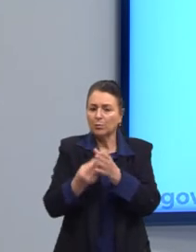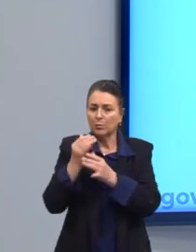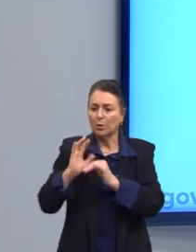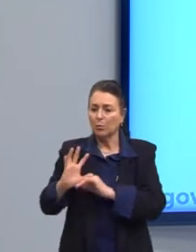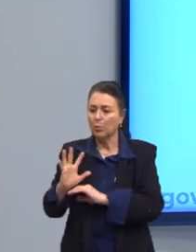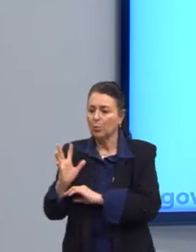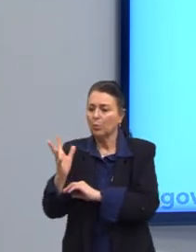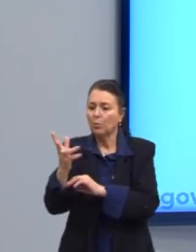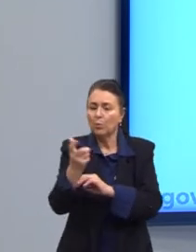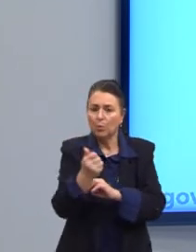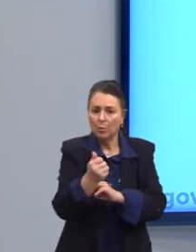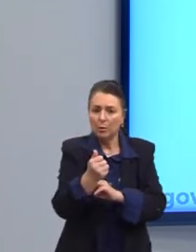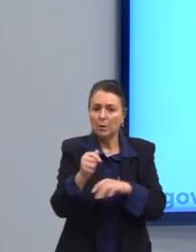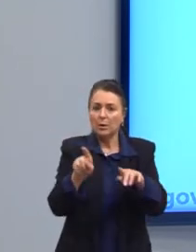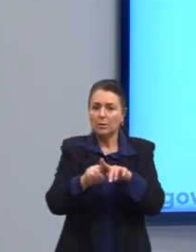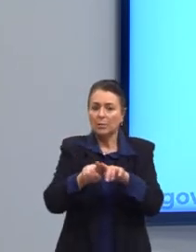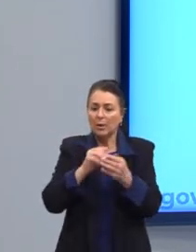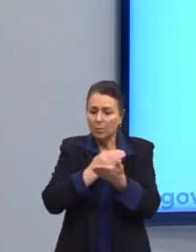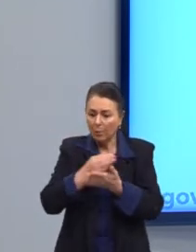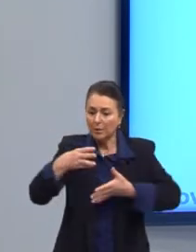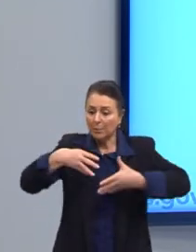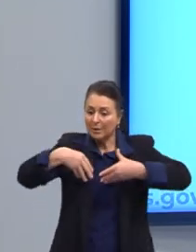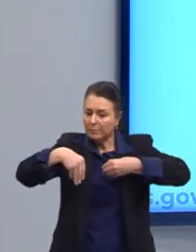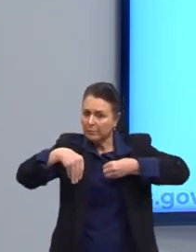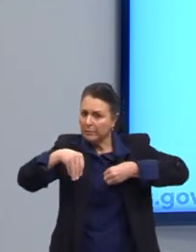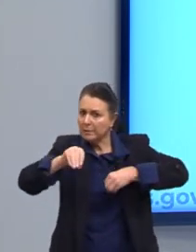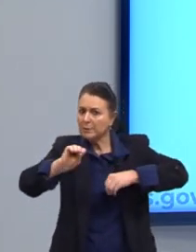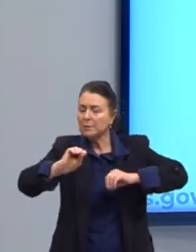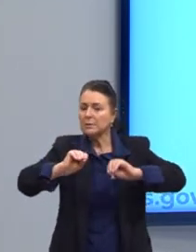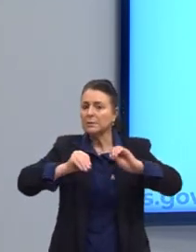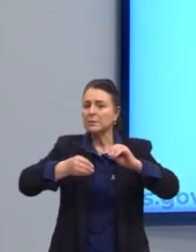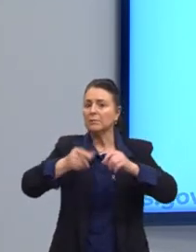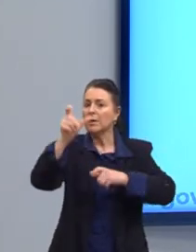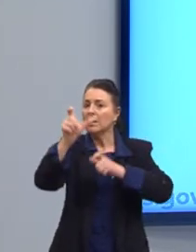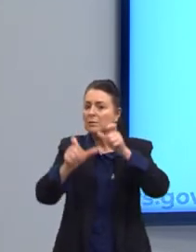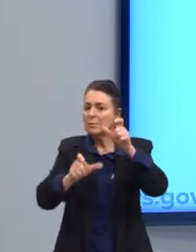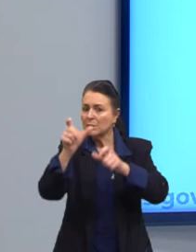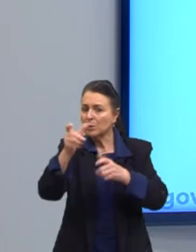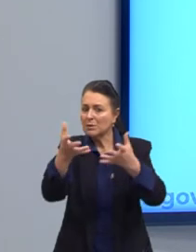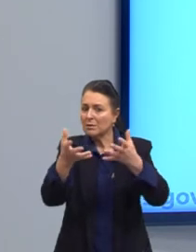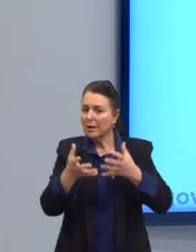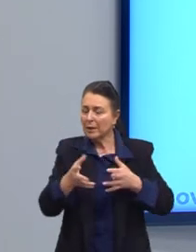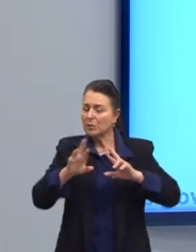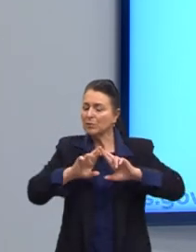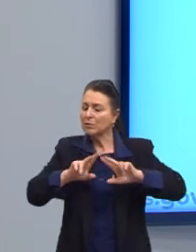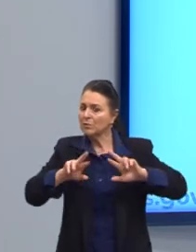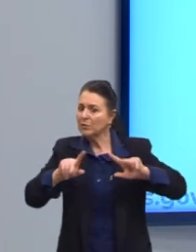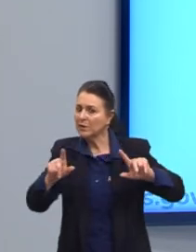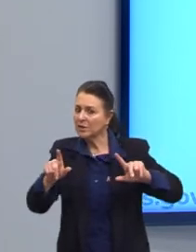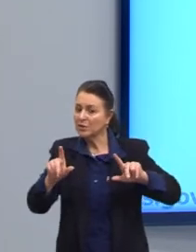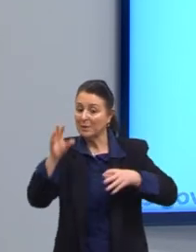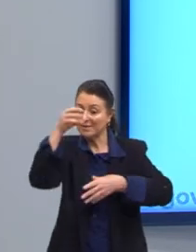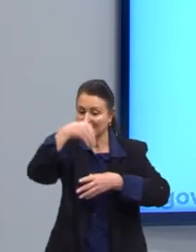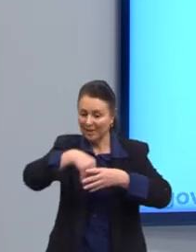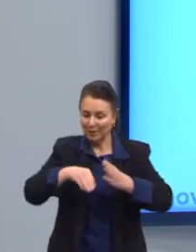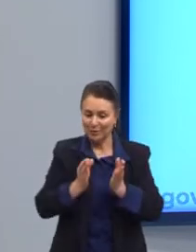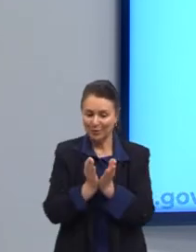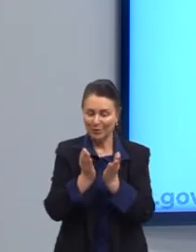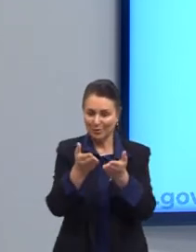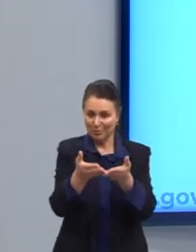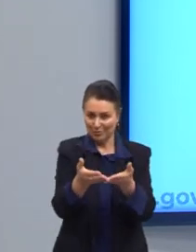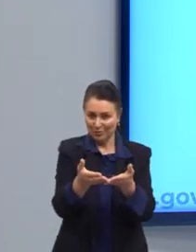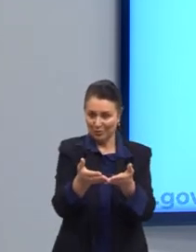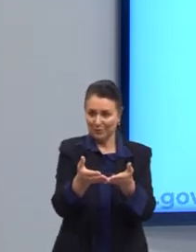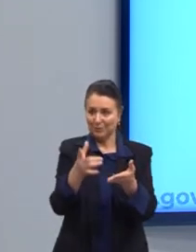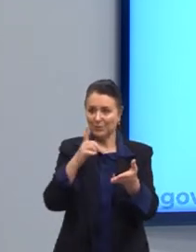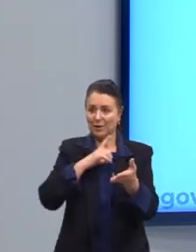passam a ser flexibilizados. As pessoas querem se distinguir dentro do coletivo. Nós temos